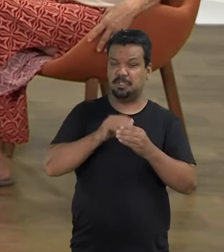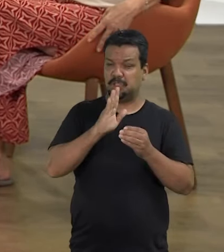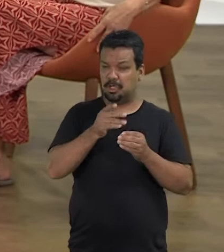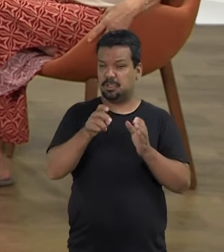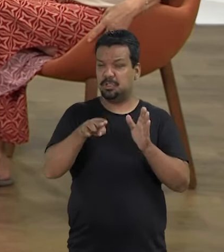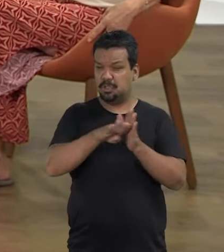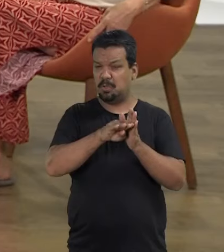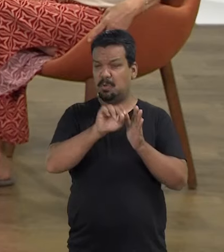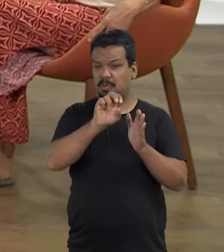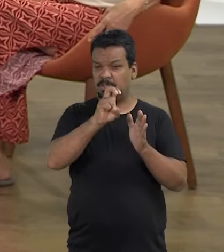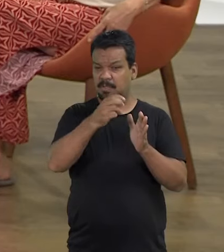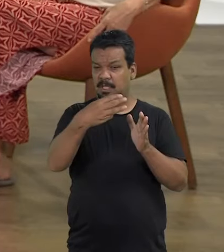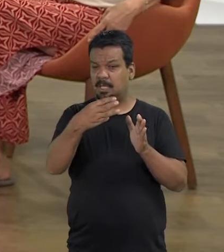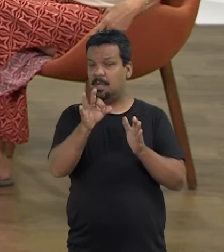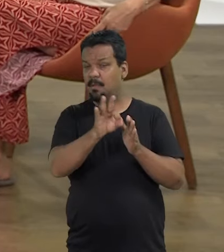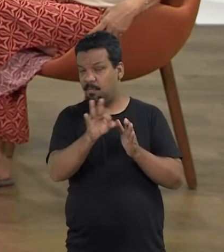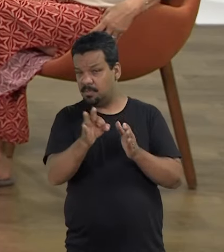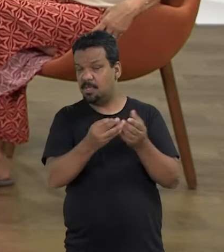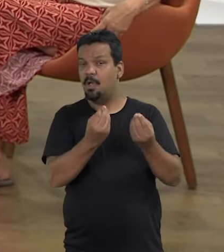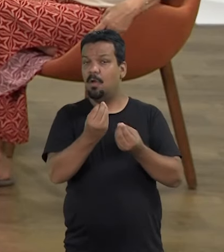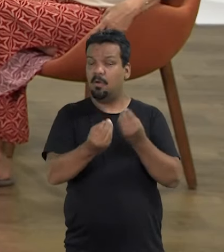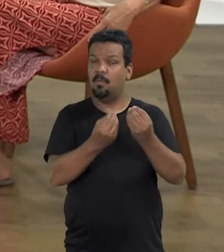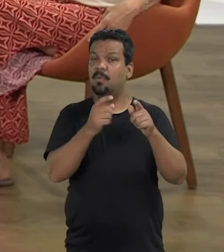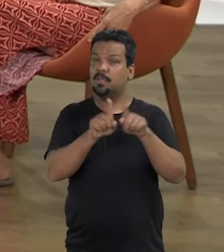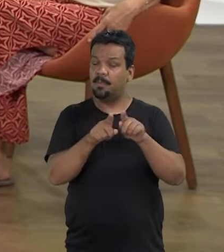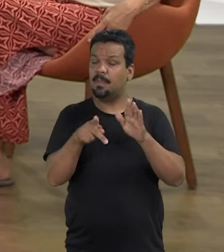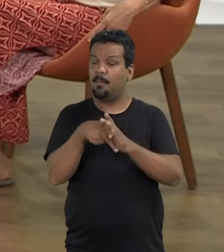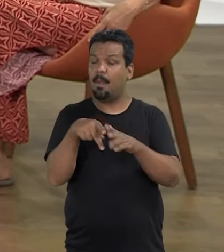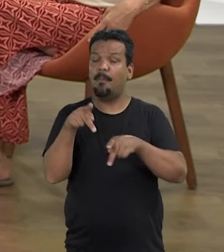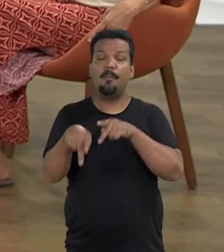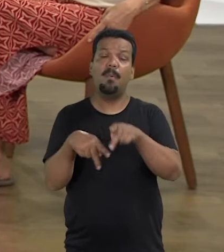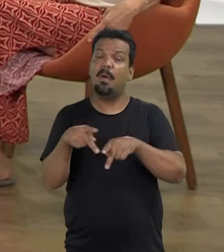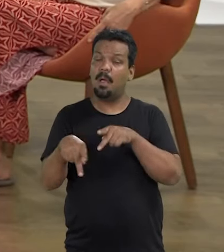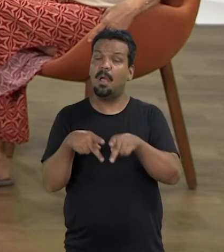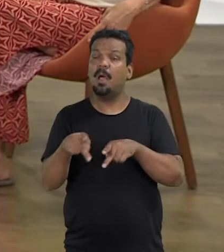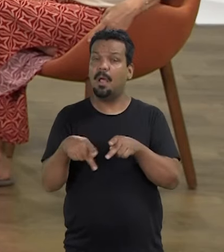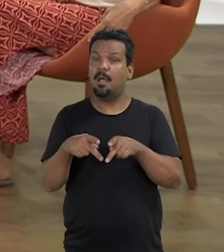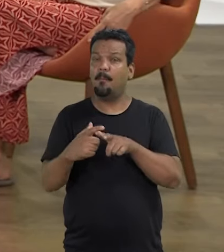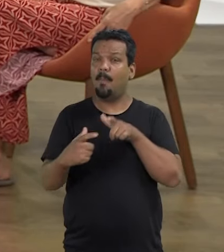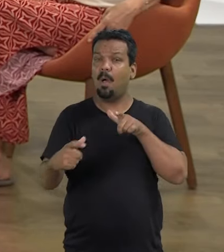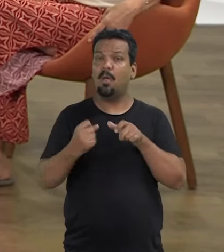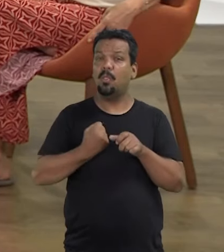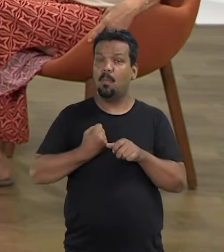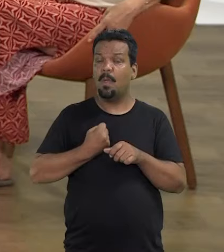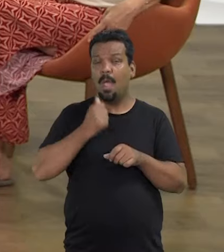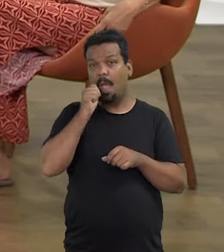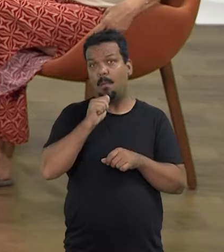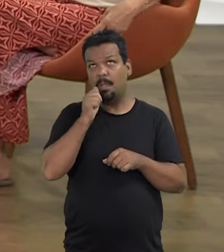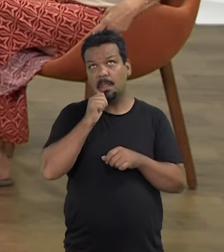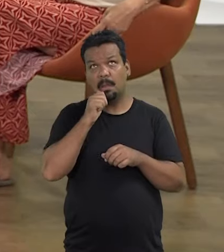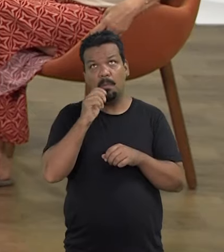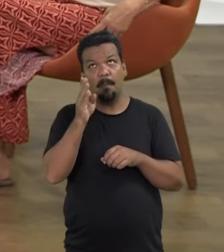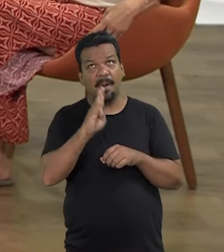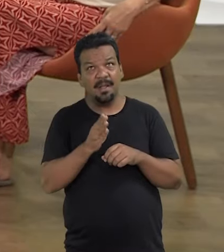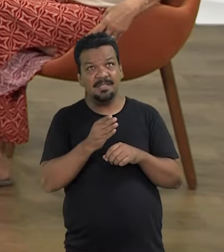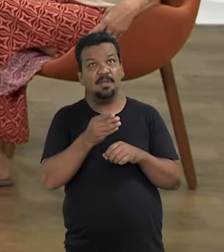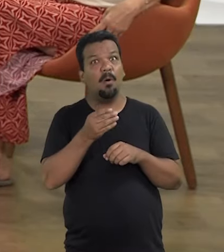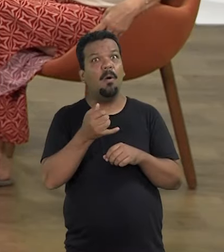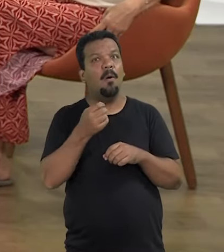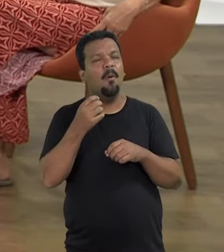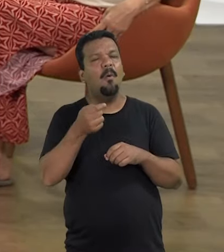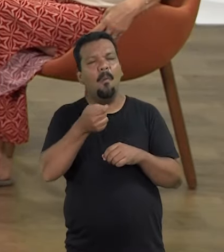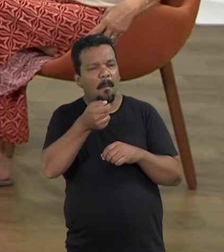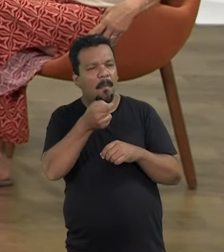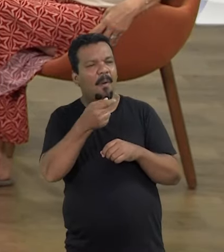eleitorado, que já chegaram a 53% na última eleição, como na população. Então, o Brasil é um pouco